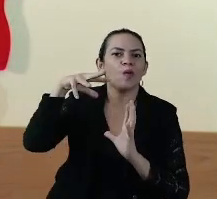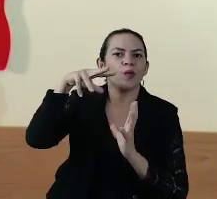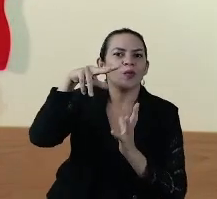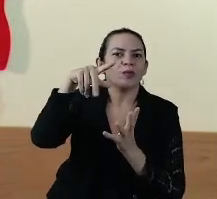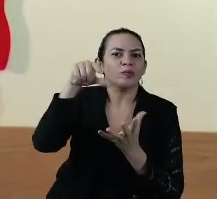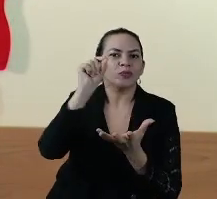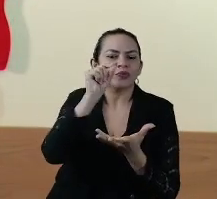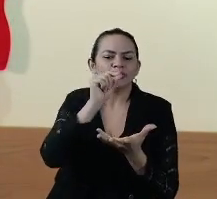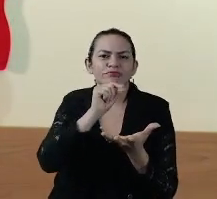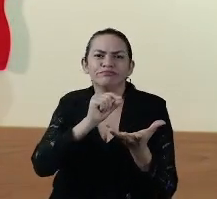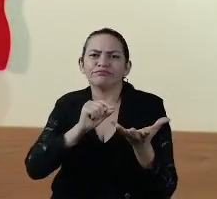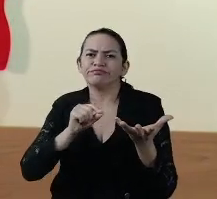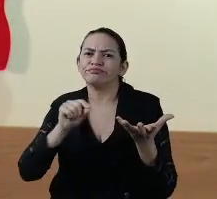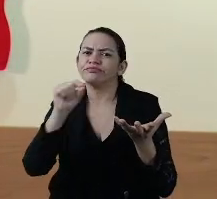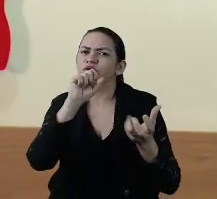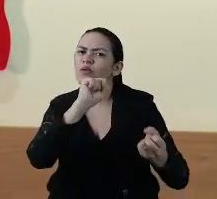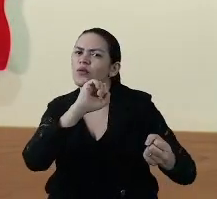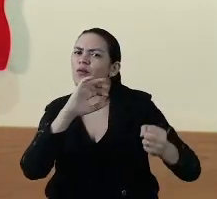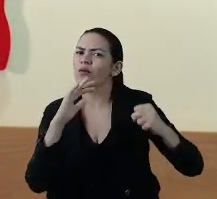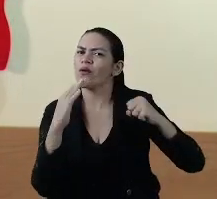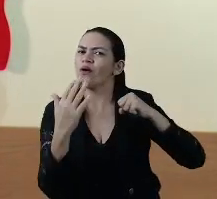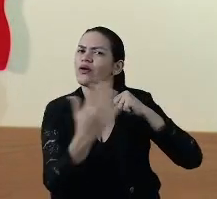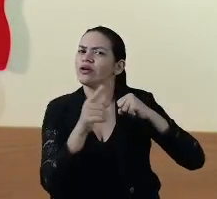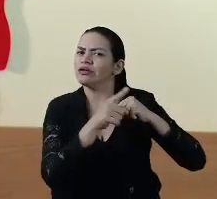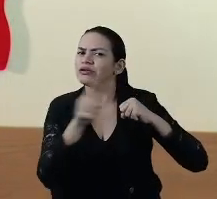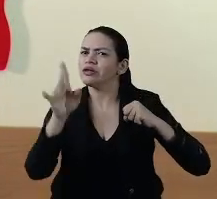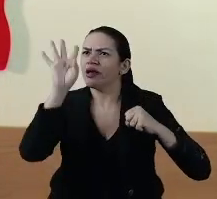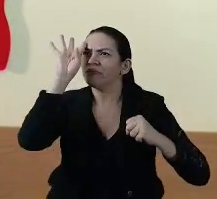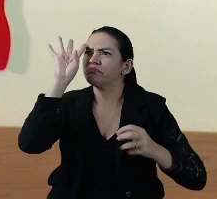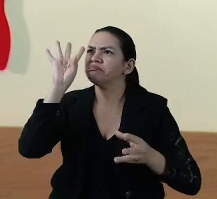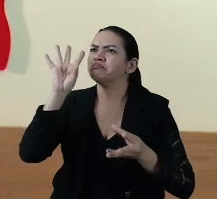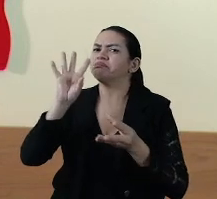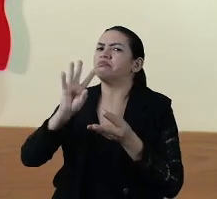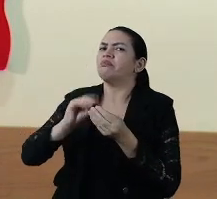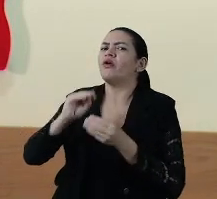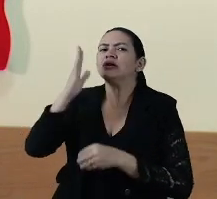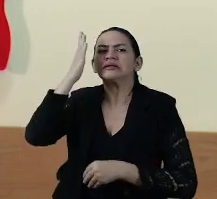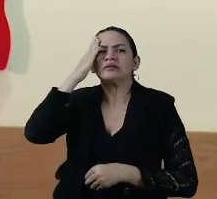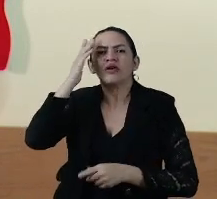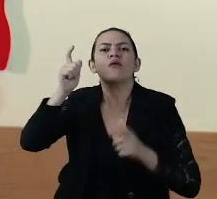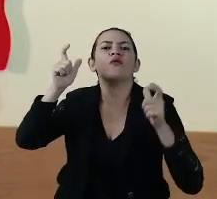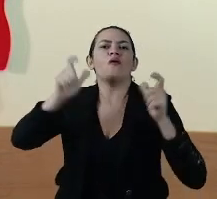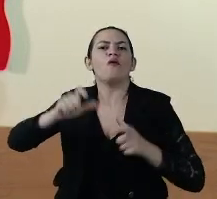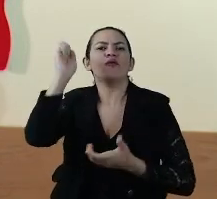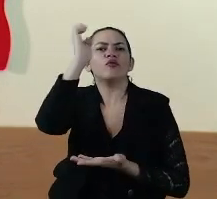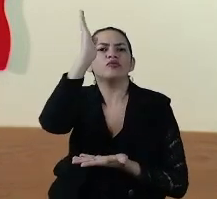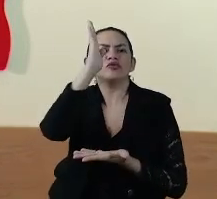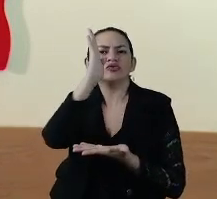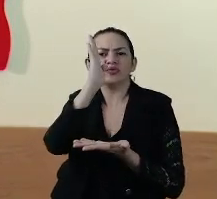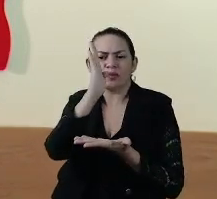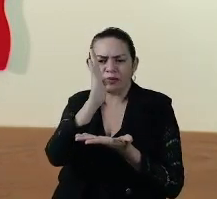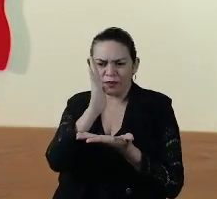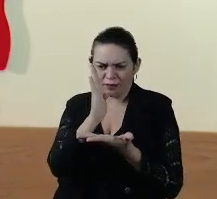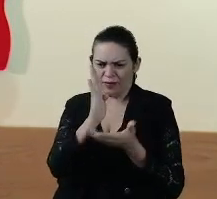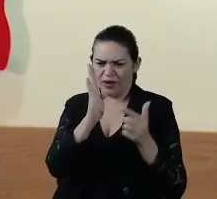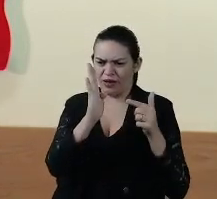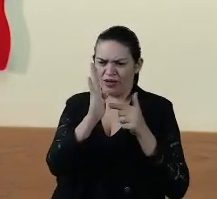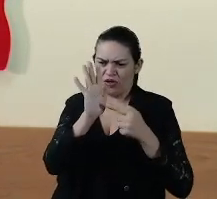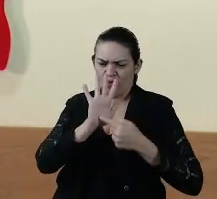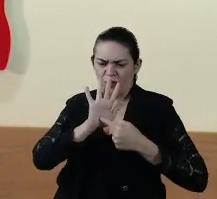acerca do coronavírus para que seja possível compreender onde o Brasil se situa hoje,